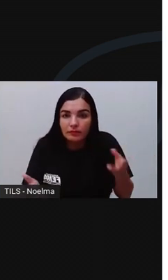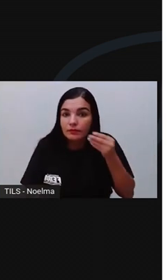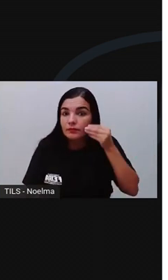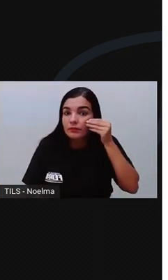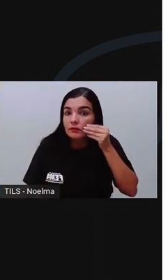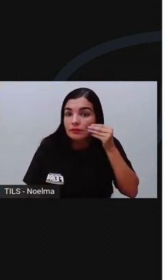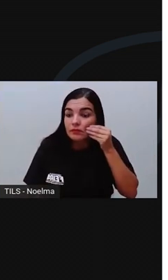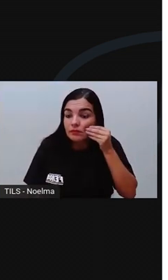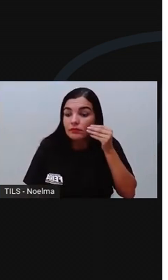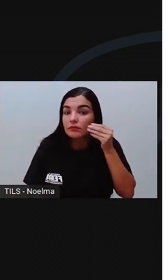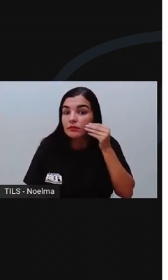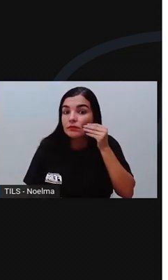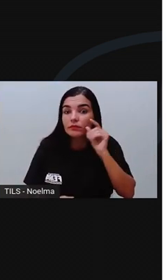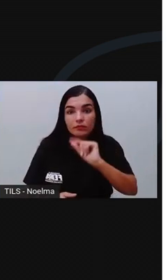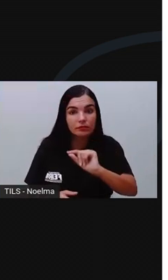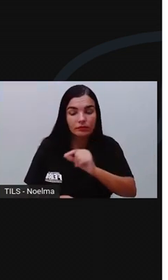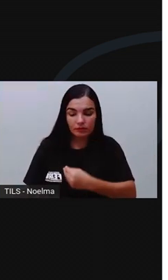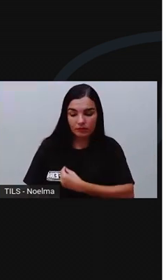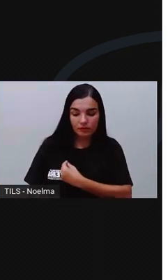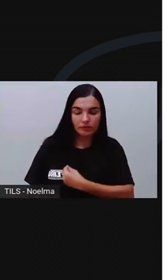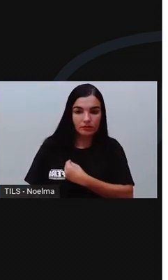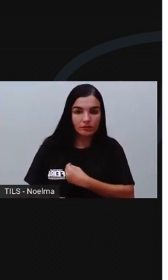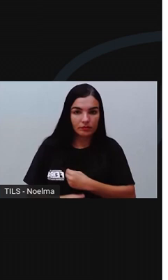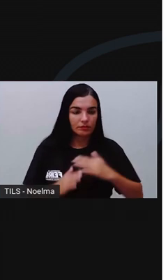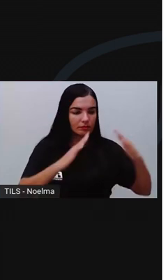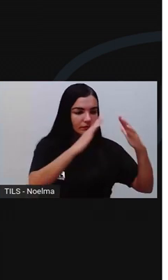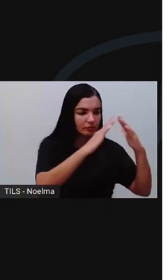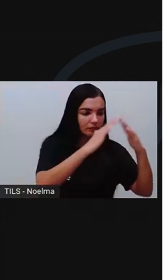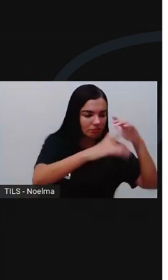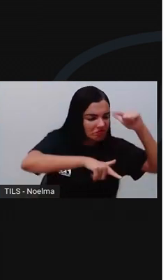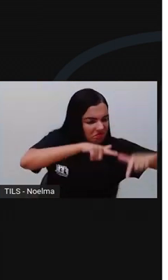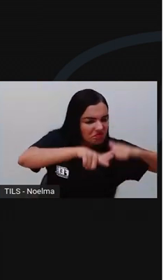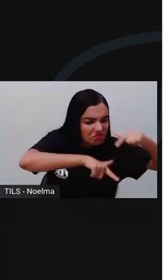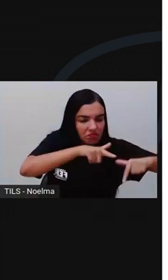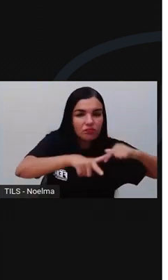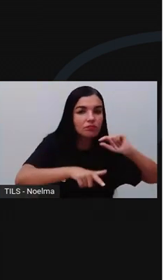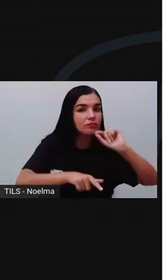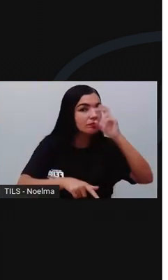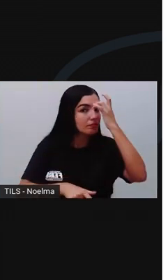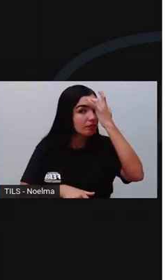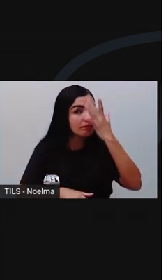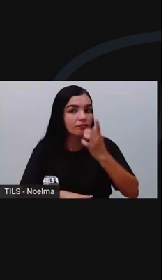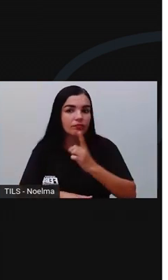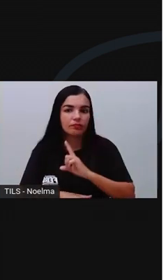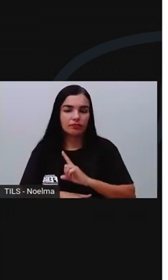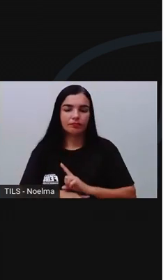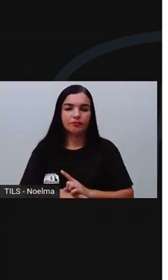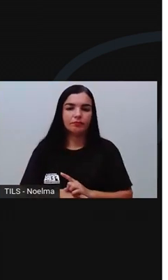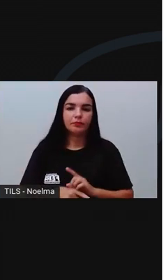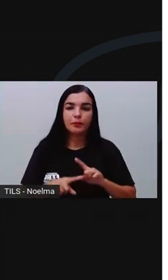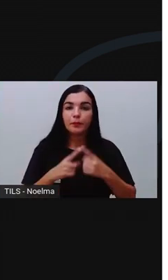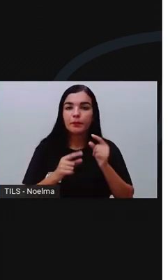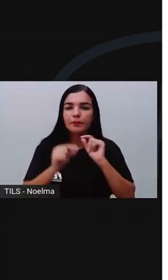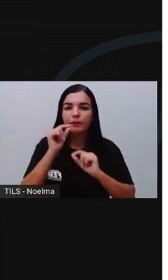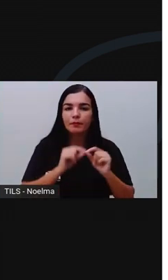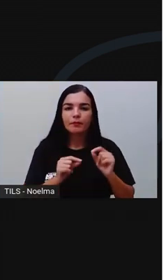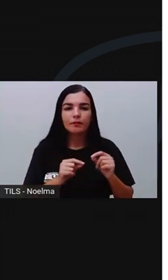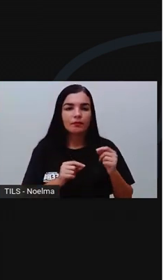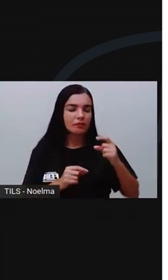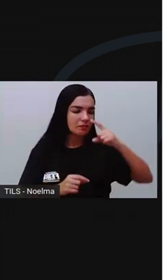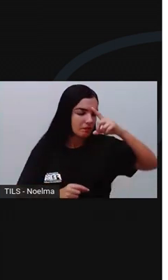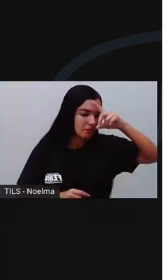vida no engenho não era fácil. O senhor e sua família alimentavam-se muito mal, abusavam dos doces,